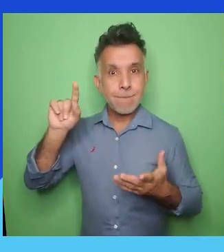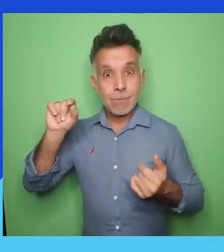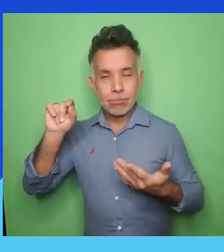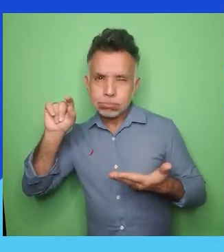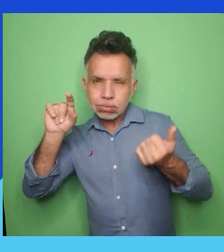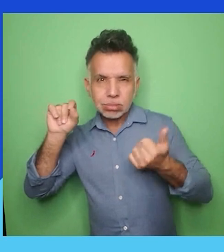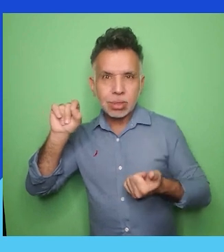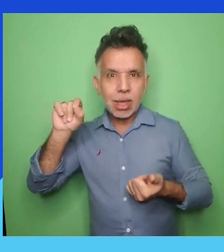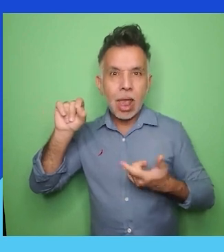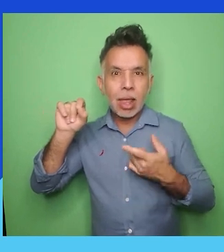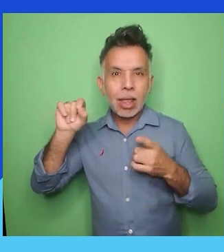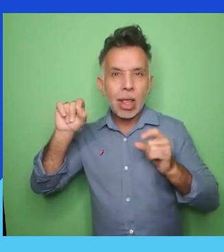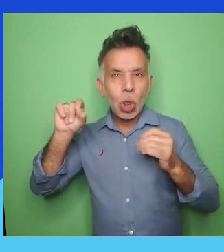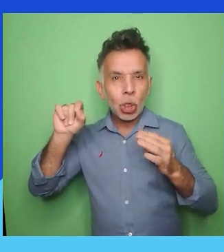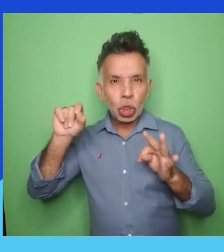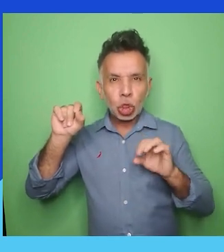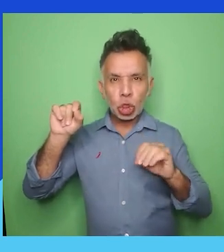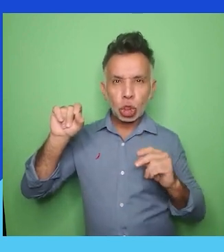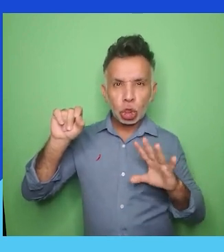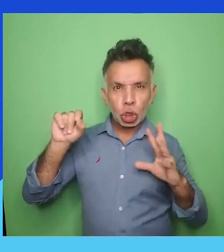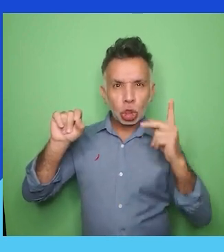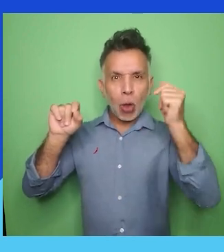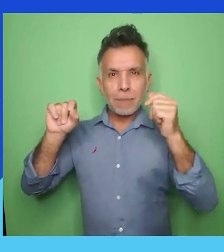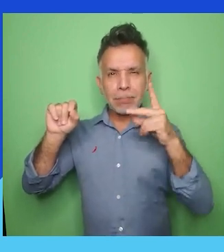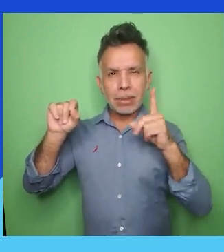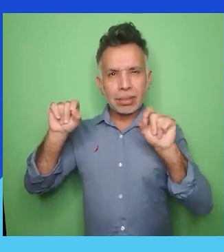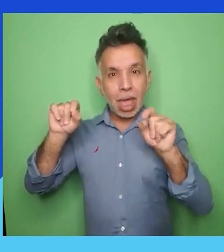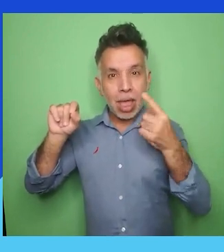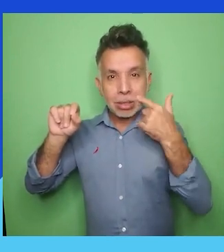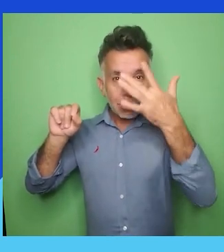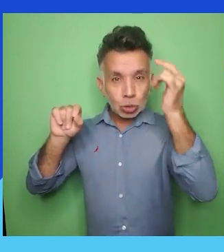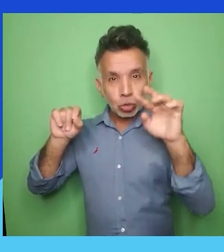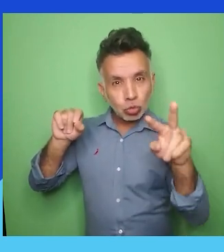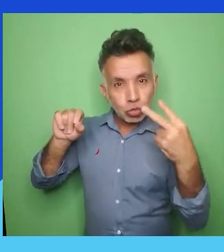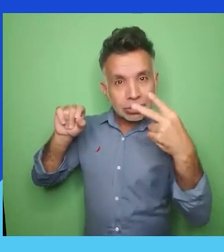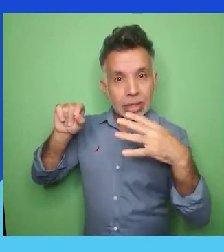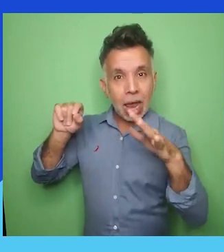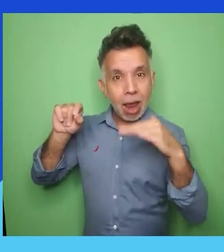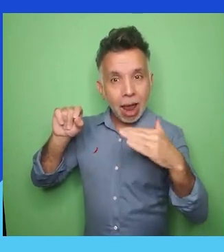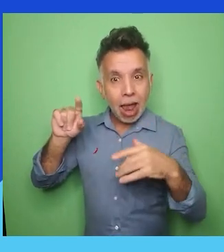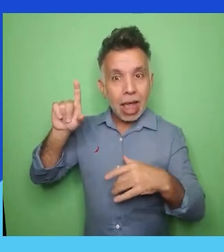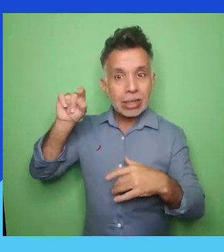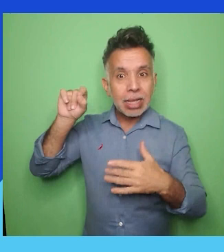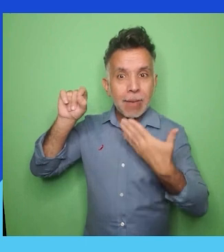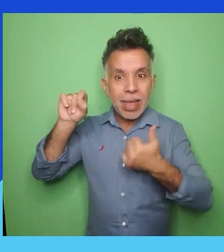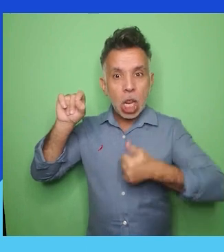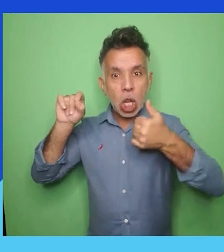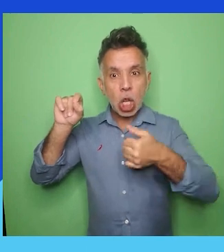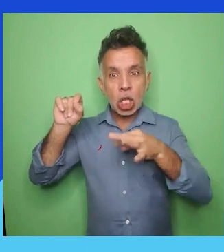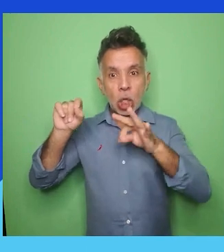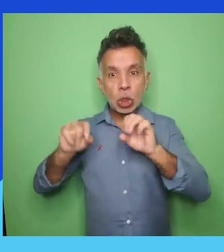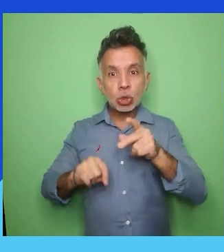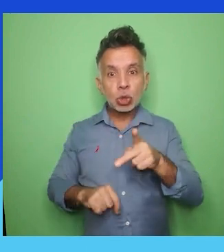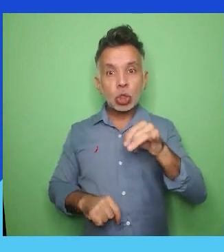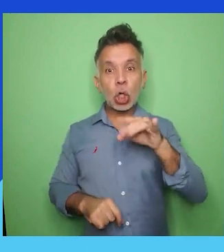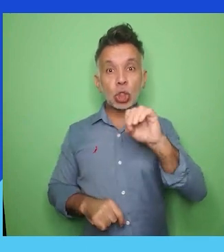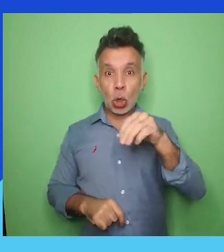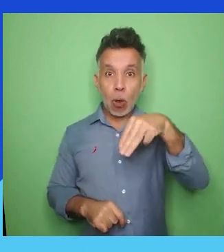essa premiação. A décima melhor empresa é a Tóquio Marine Seguradora. Parabéns. Décima posição.